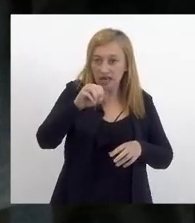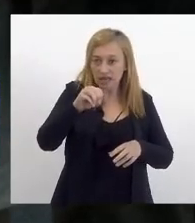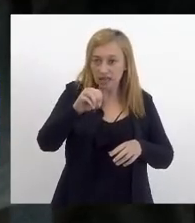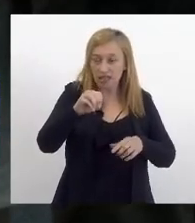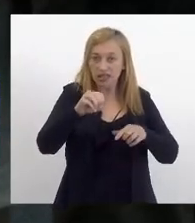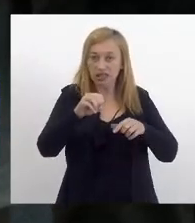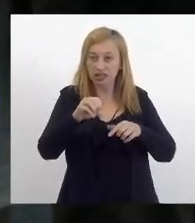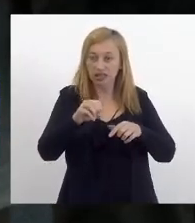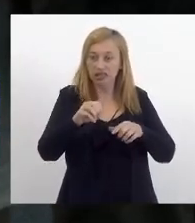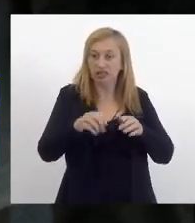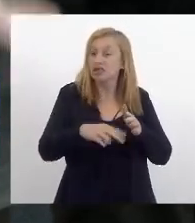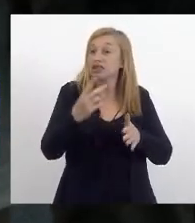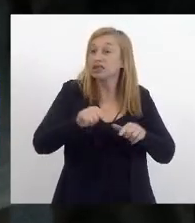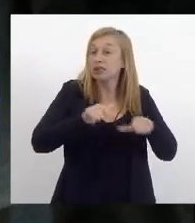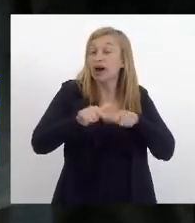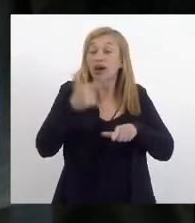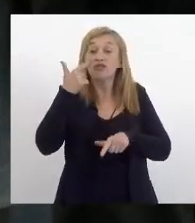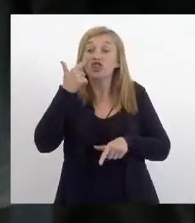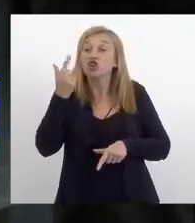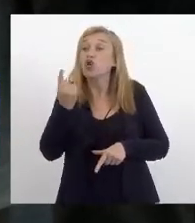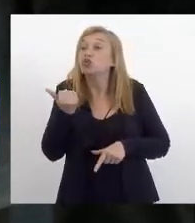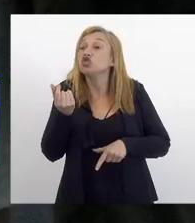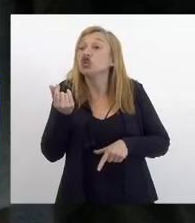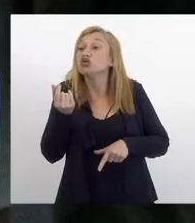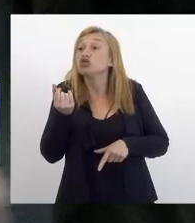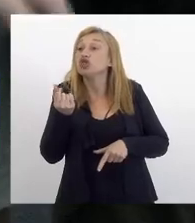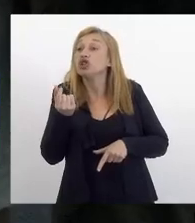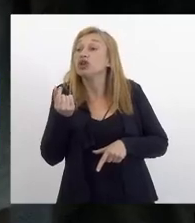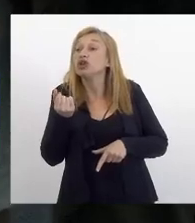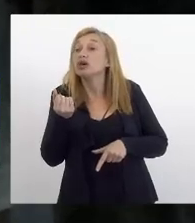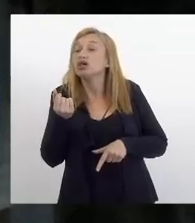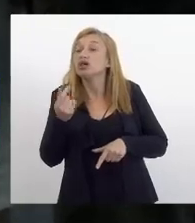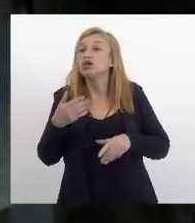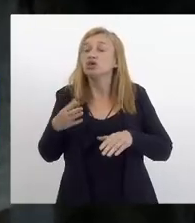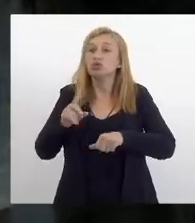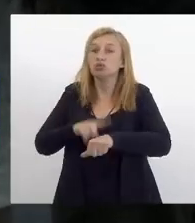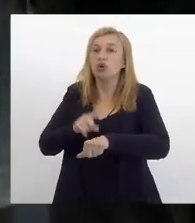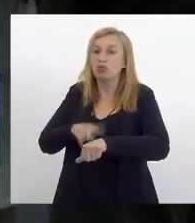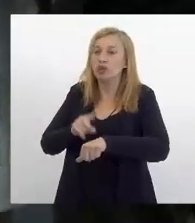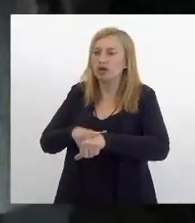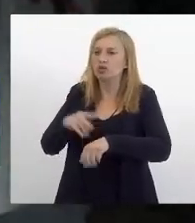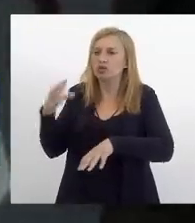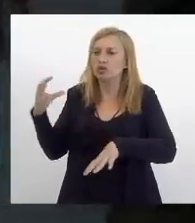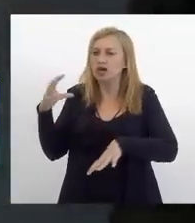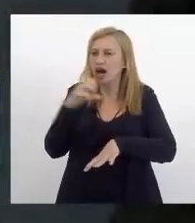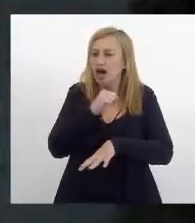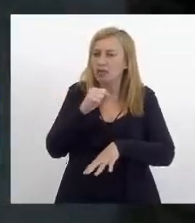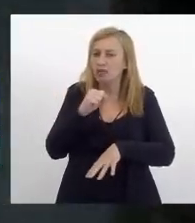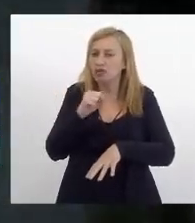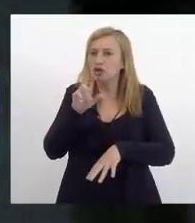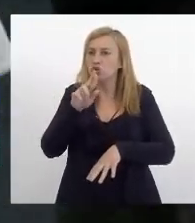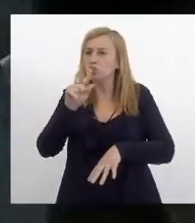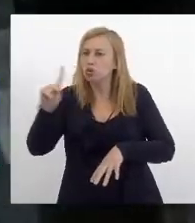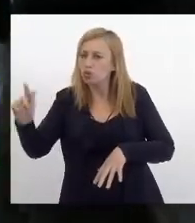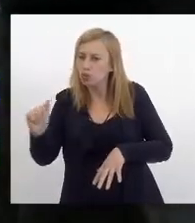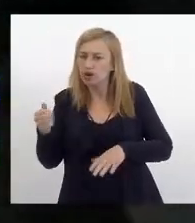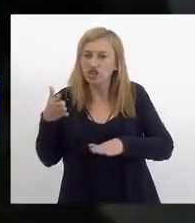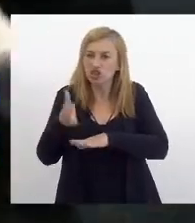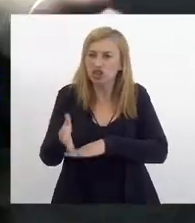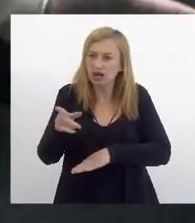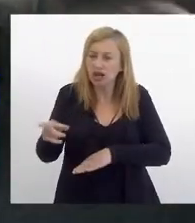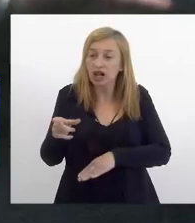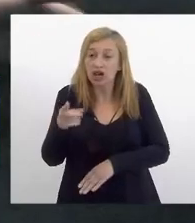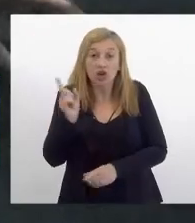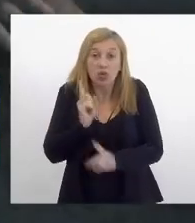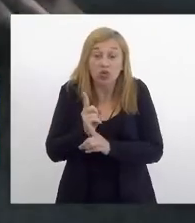visando só o financeiro o lado financeiro e quando chegam numa unidade emergencial como eu venho encontrando eu